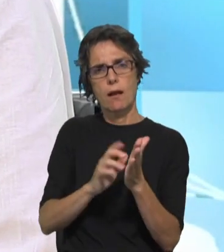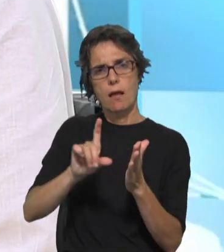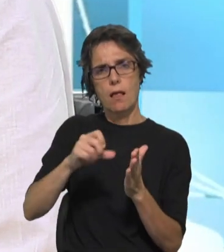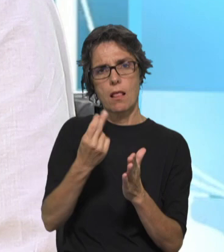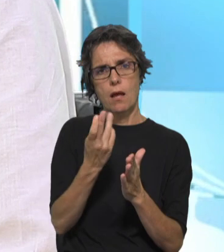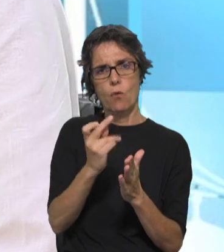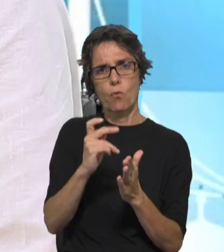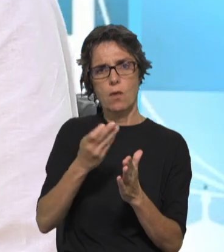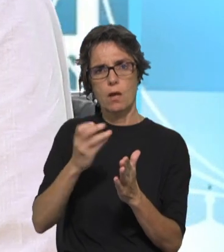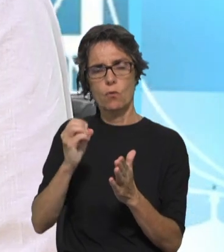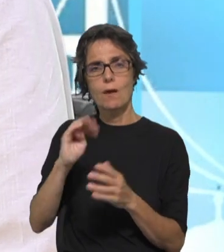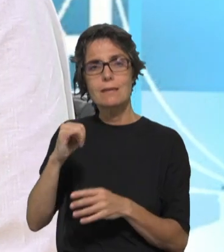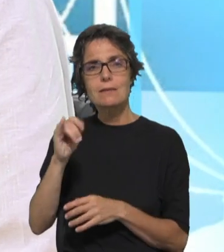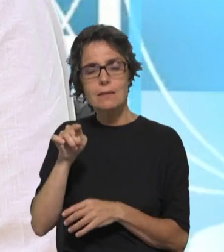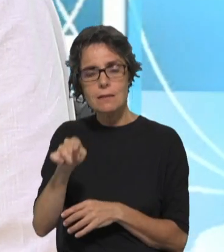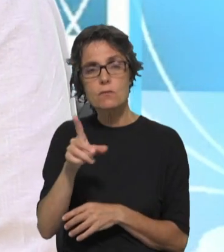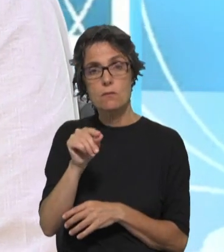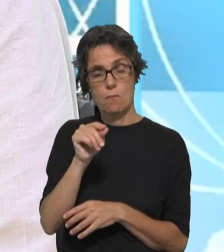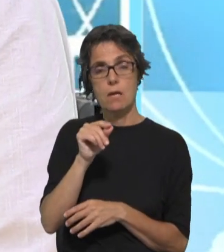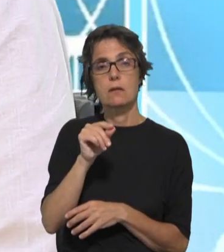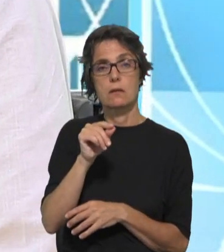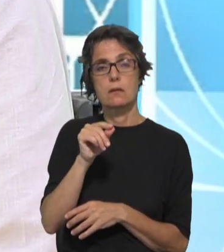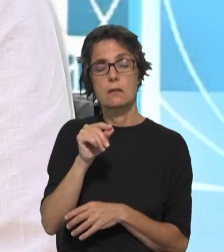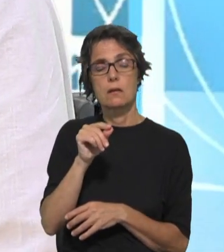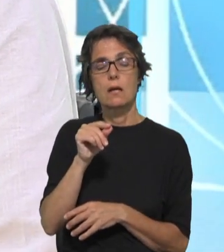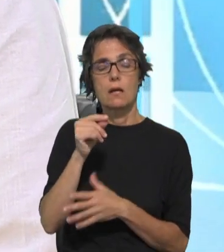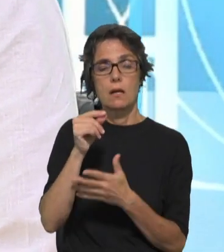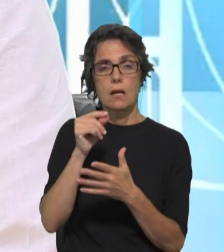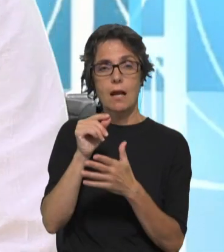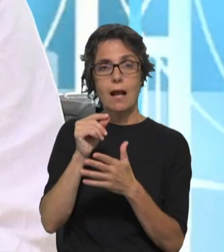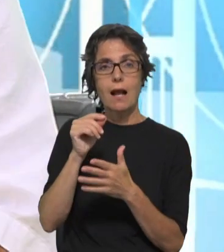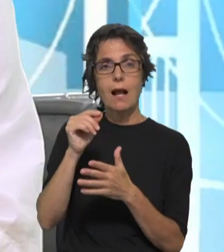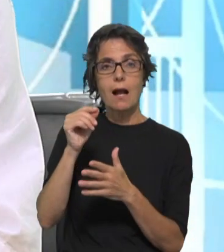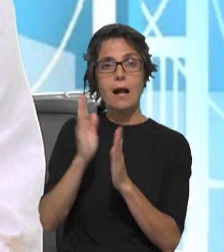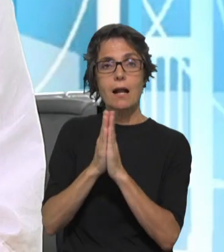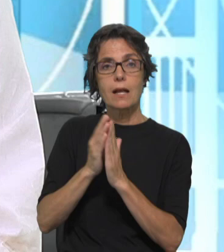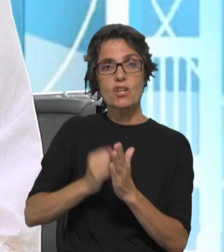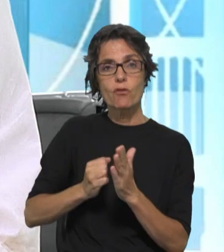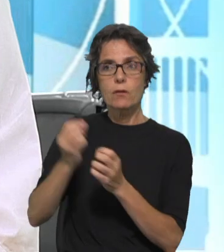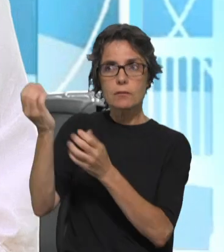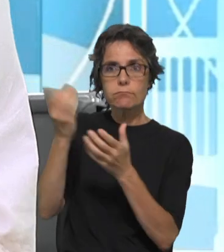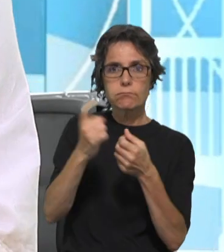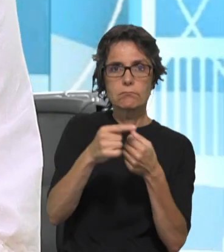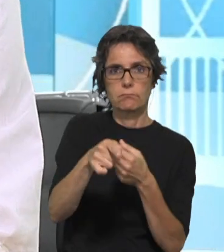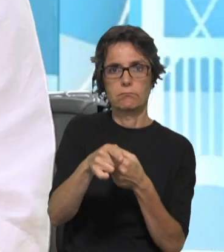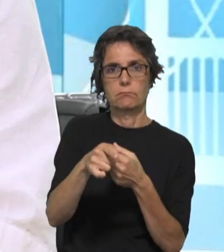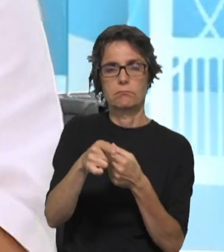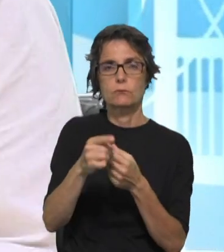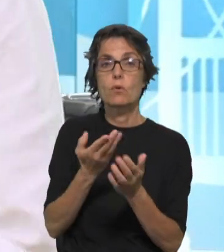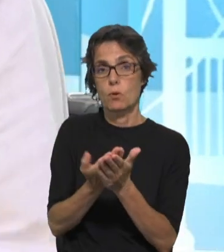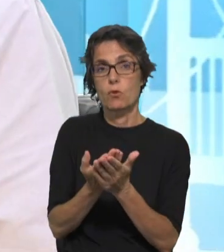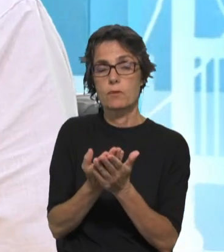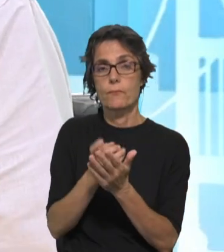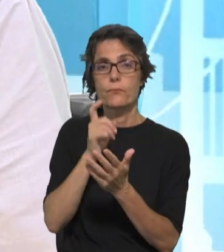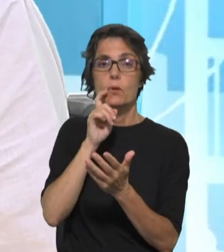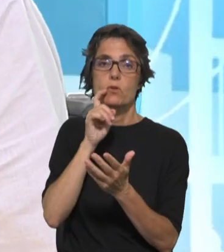Igreja Católica para aderir também a esta dinâmica e aí sim com a sua proposta de ecologia integral. E isso é que nos